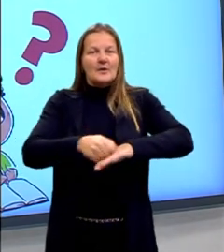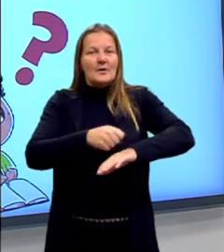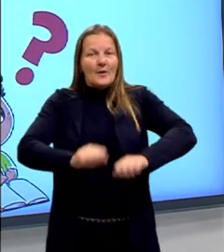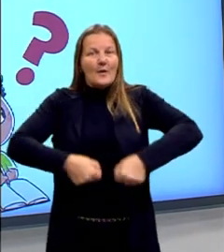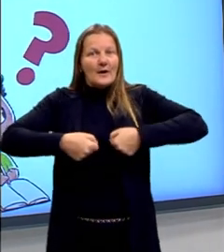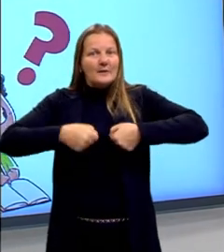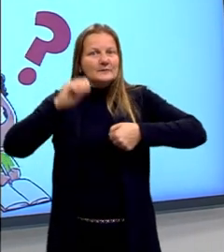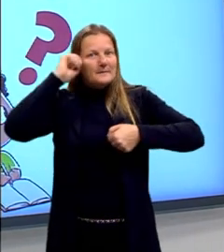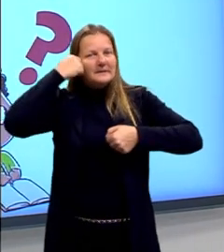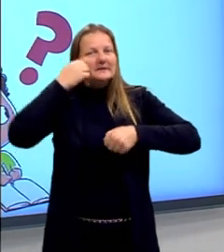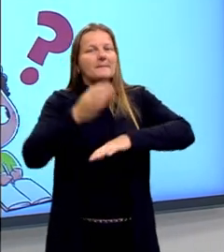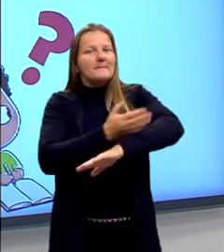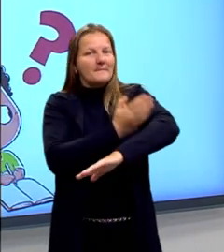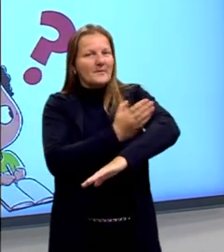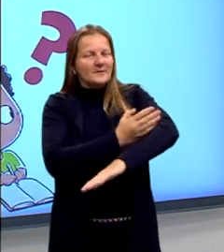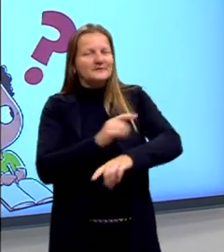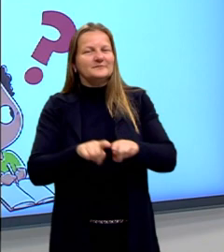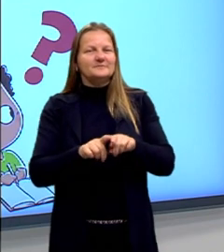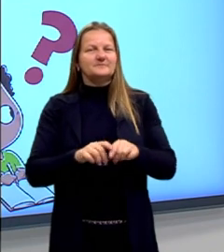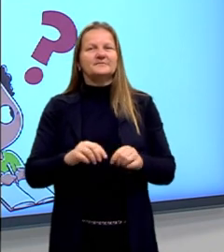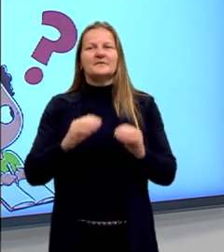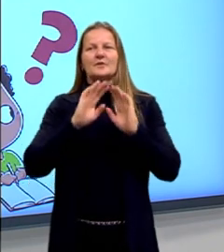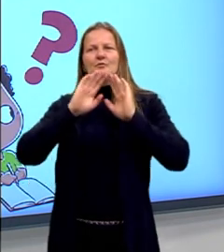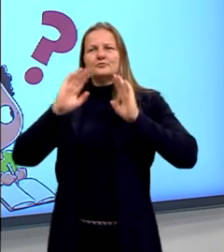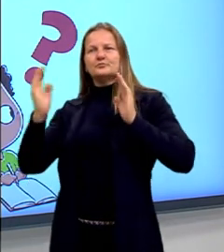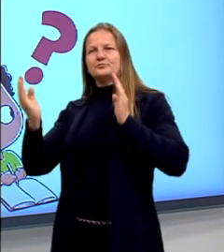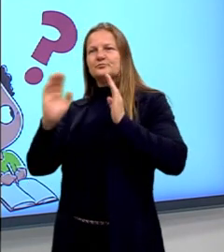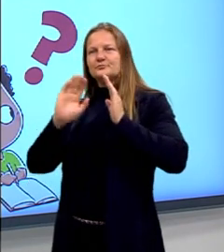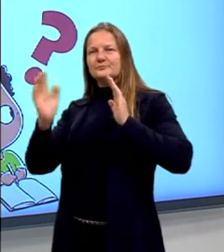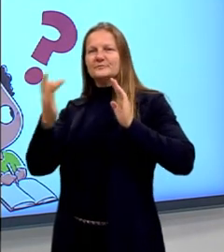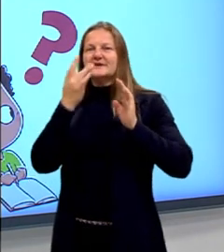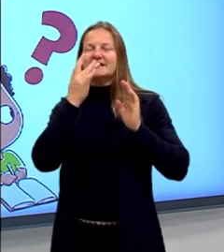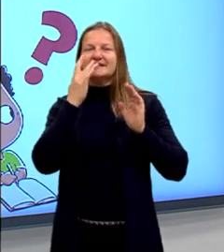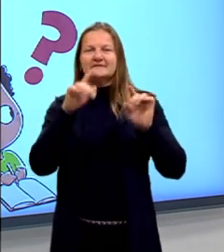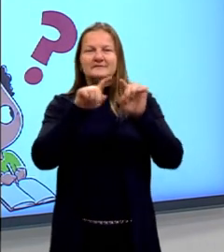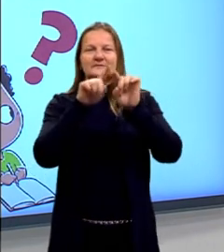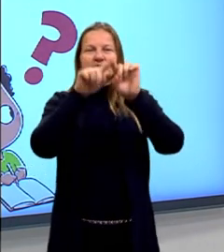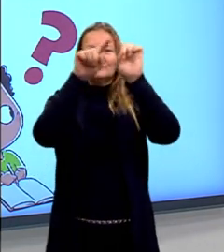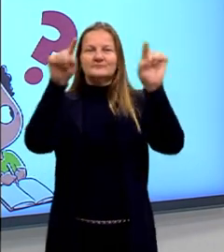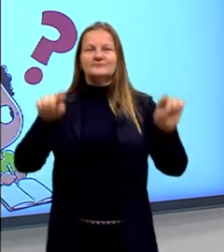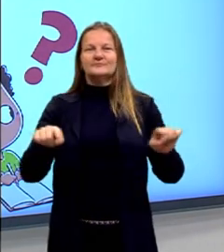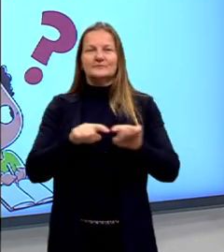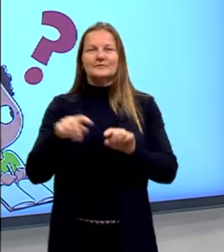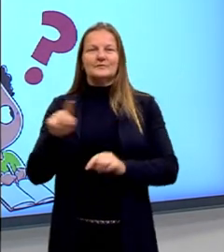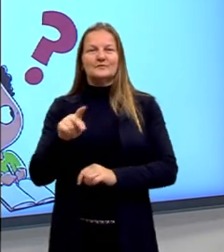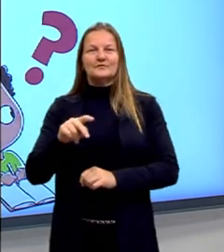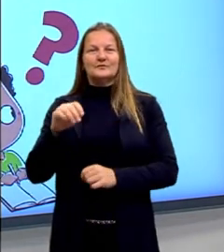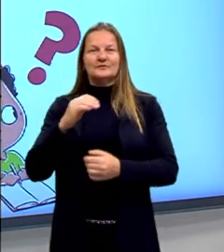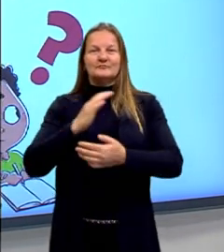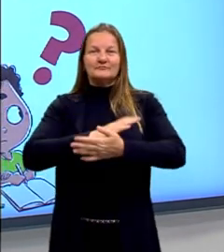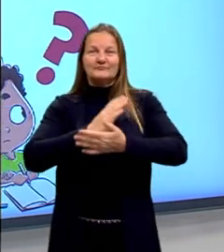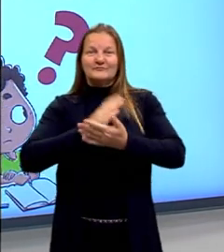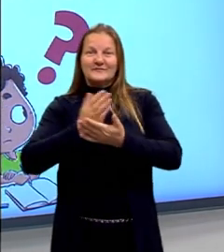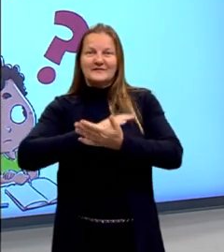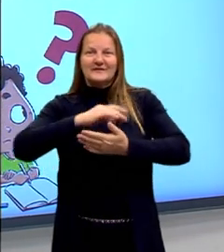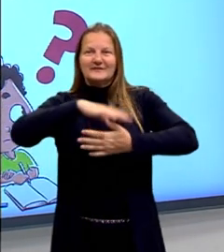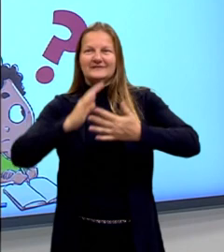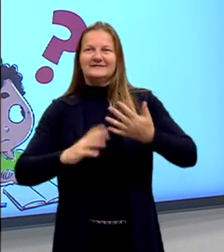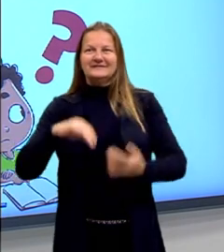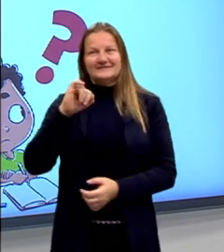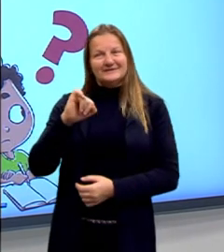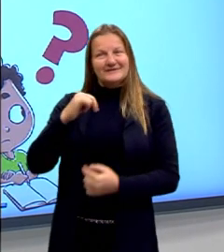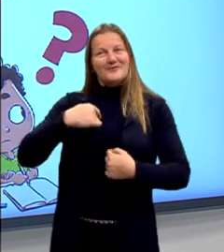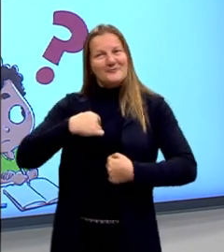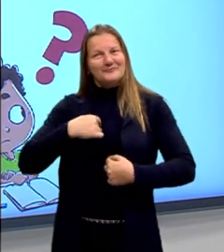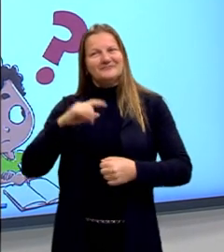Aqui no estúdio nós temos um longo painel branco com quadro e as professoras e intérpretes Libras, Lucimeia